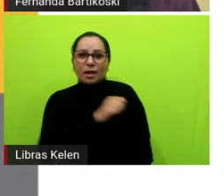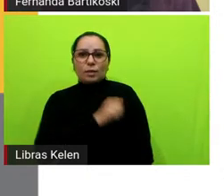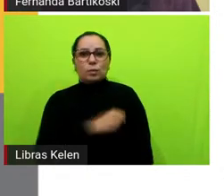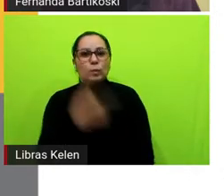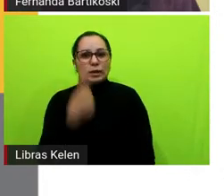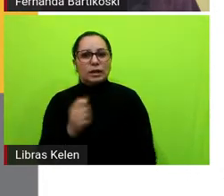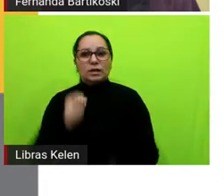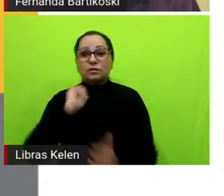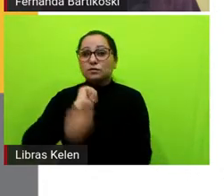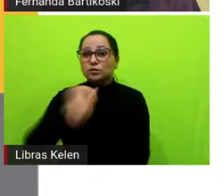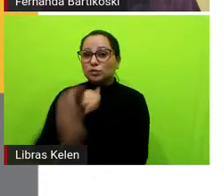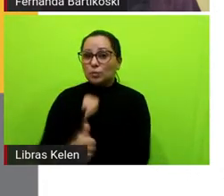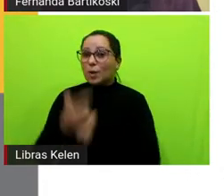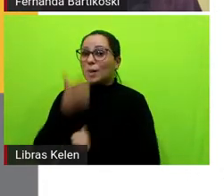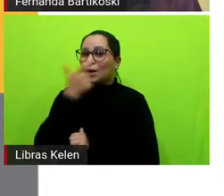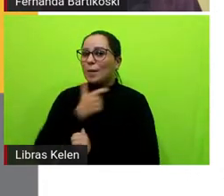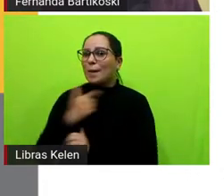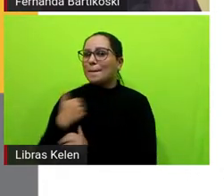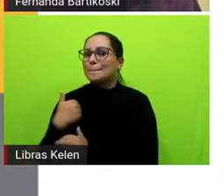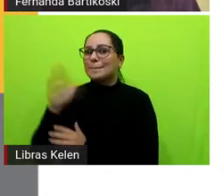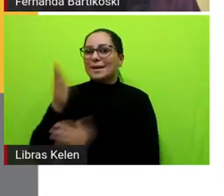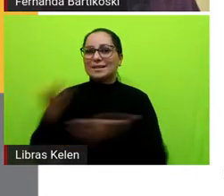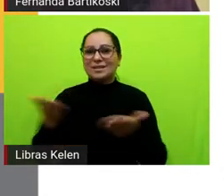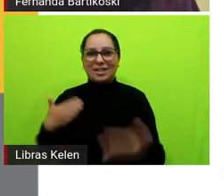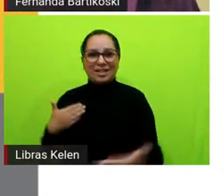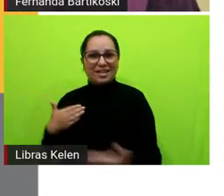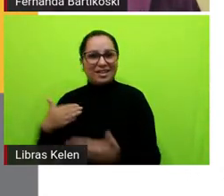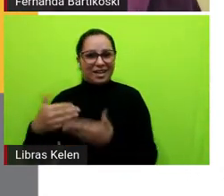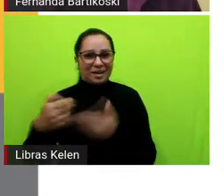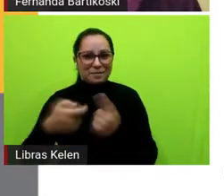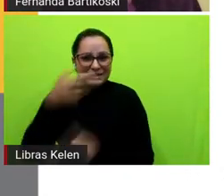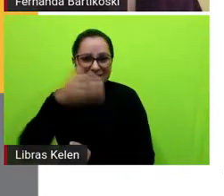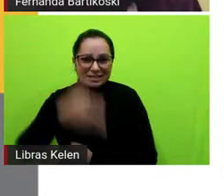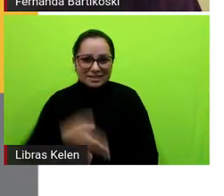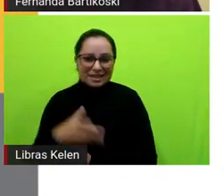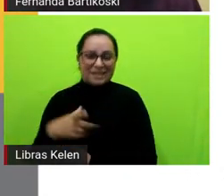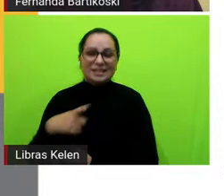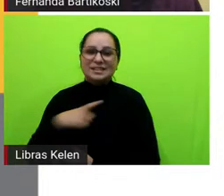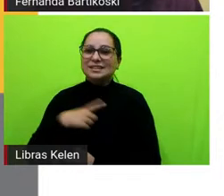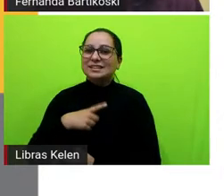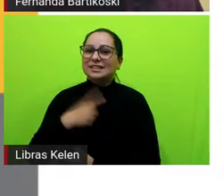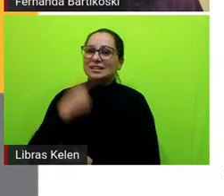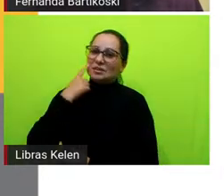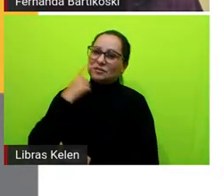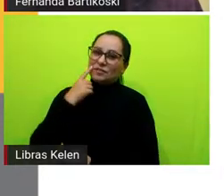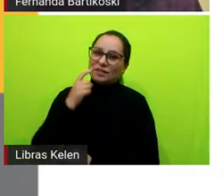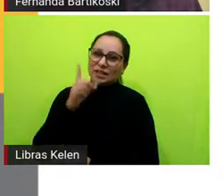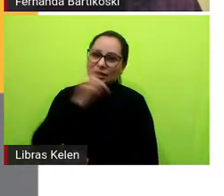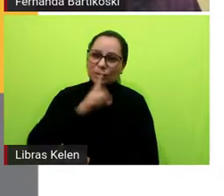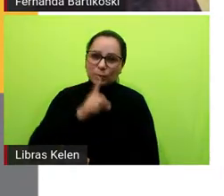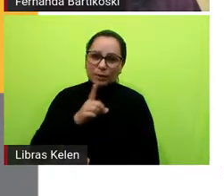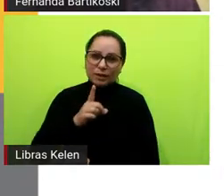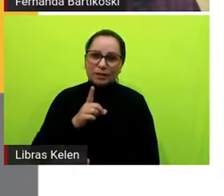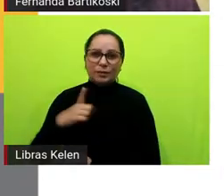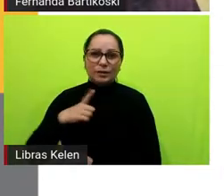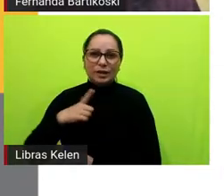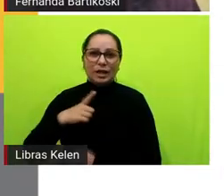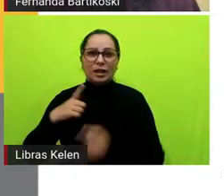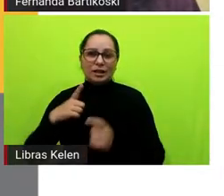E eu acho que vai aumentar agora nos próximos meses. eu vi esse domingo um grande programa